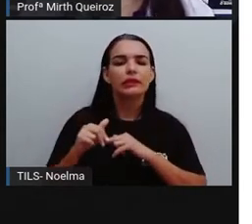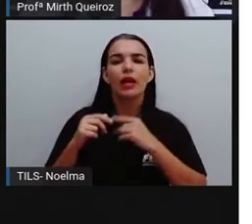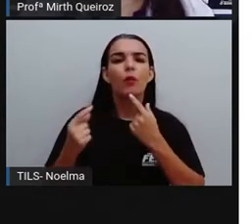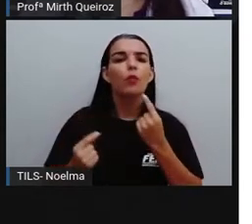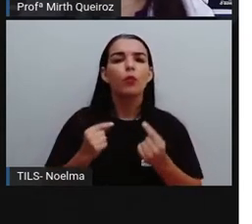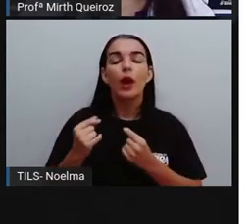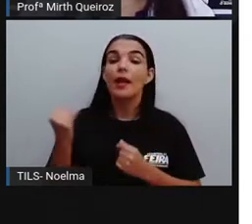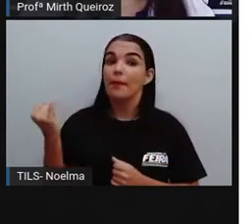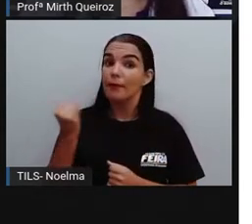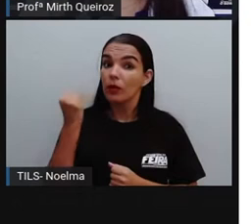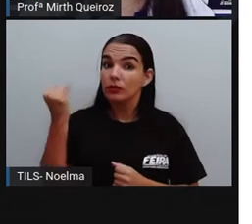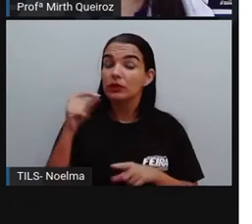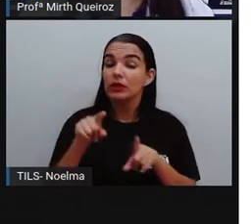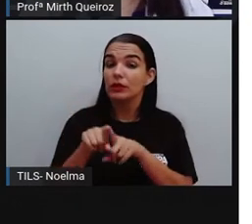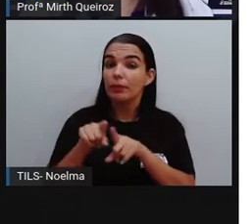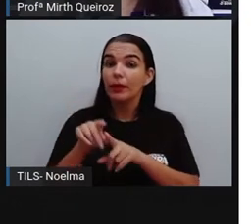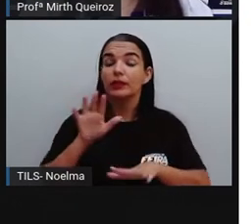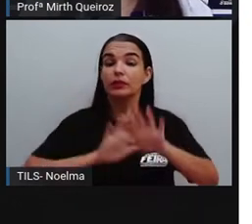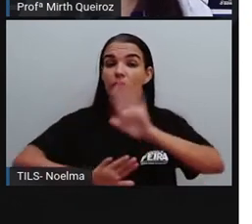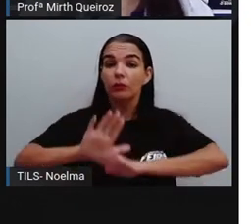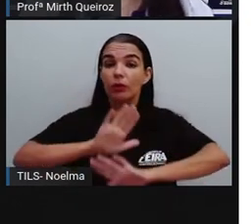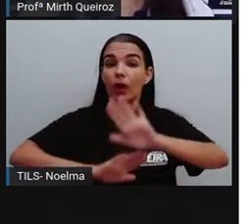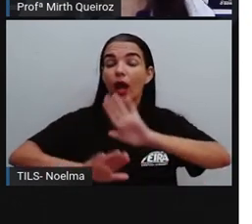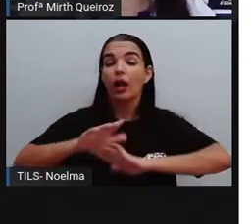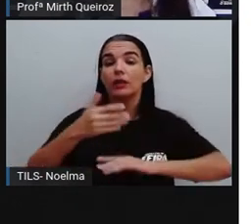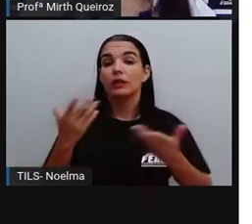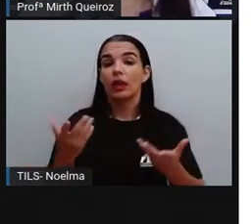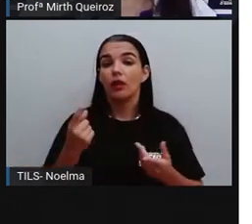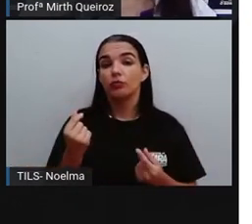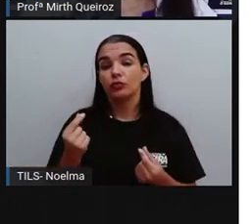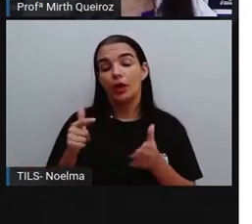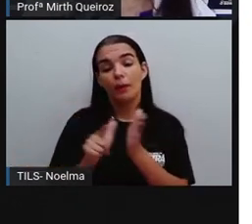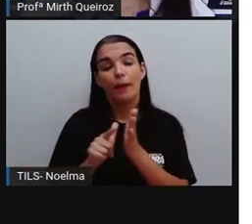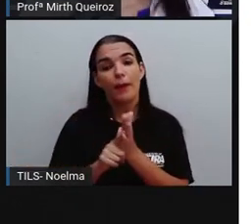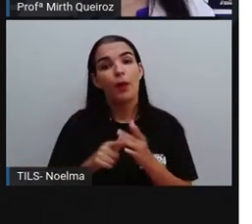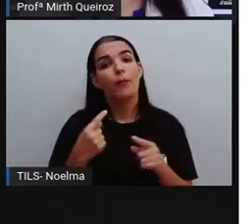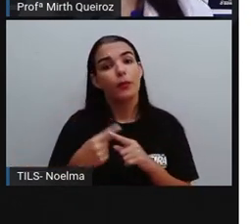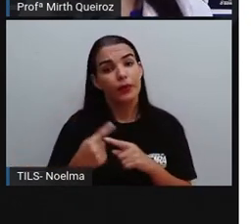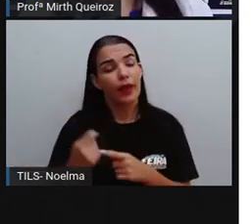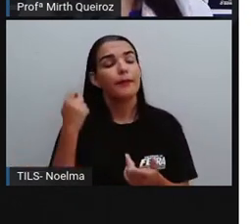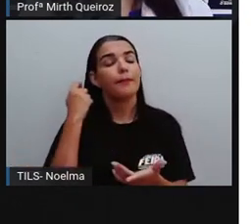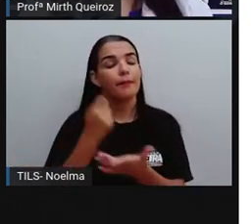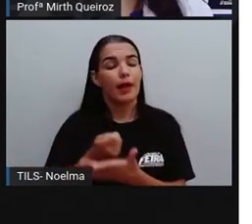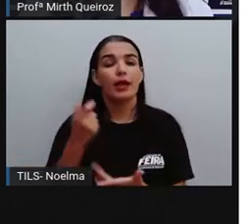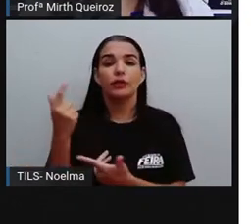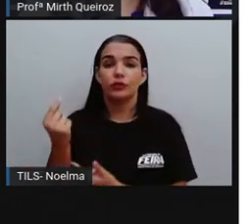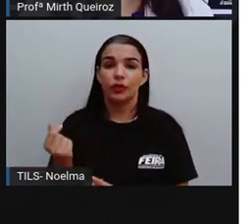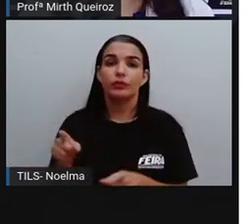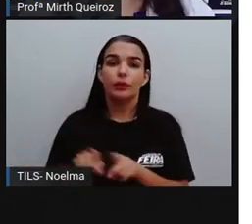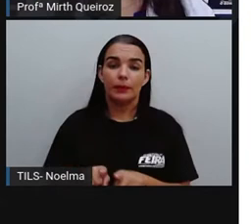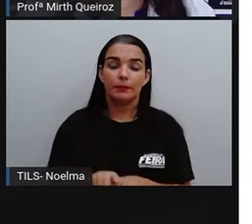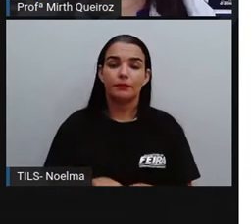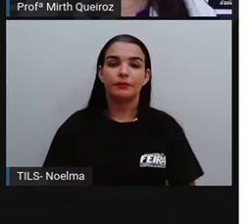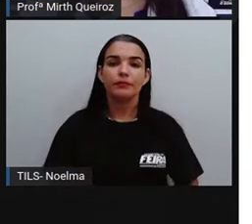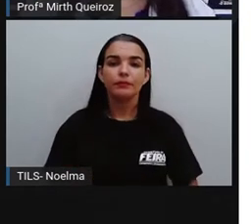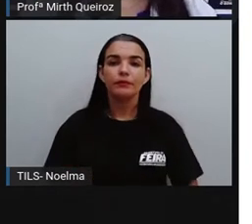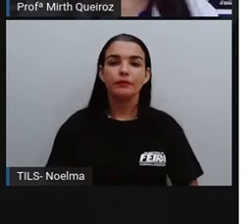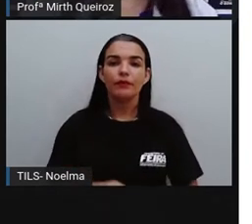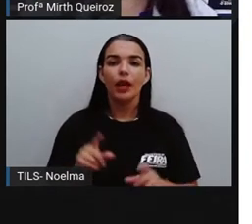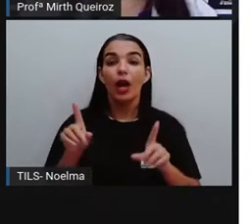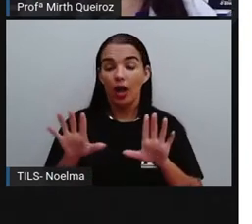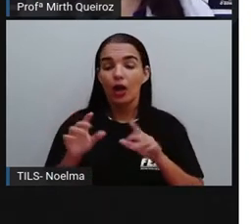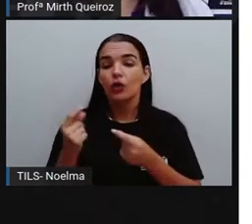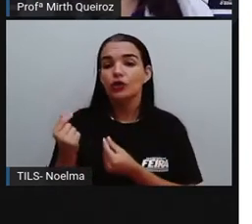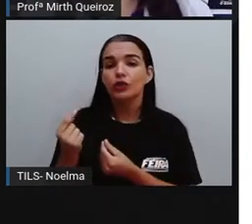importância também de conservar esse dinheiro, uma vez que dinheiro custa dinheiro, né? O dinheiro